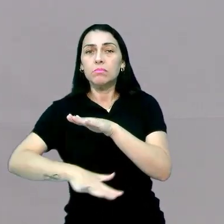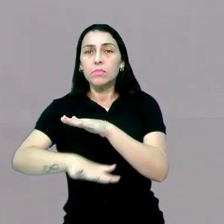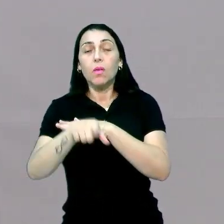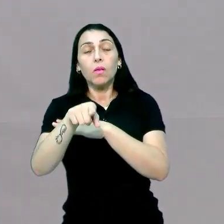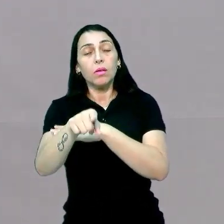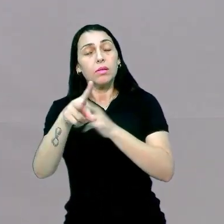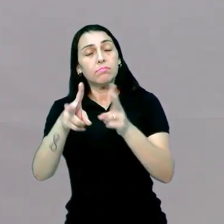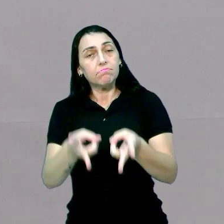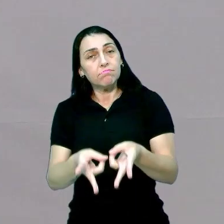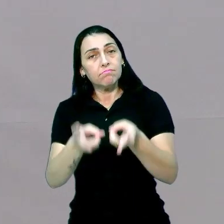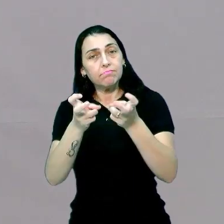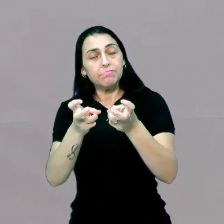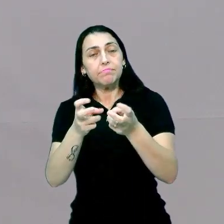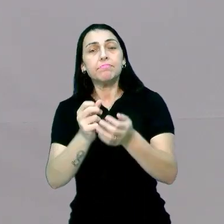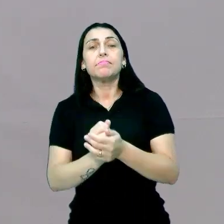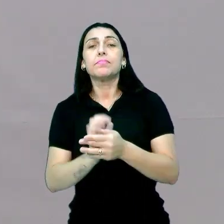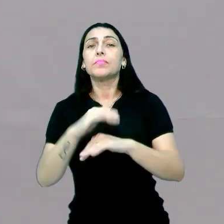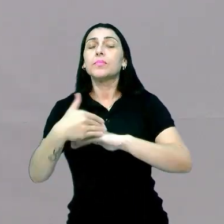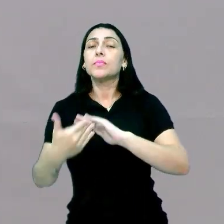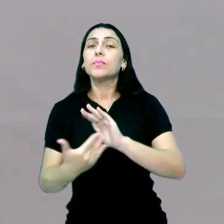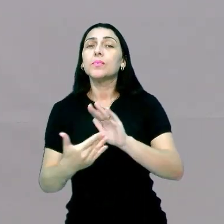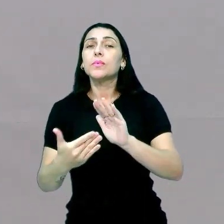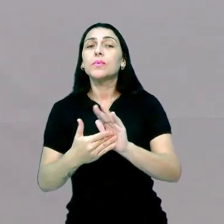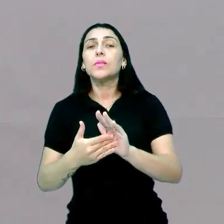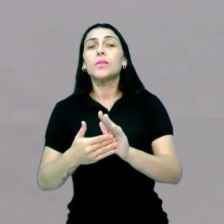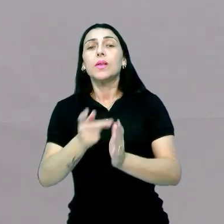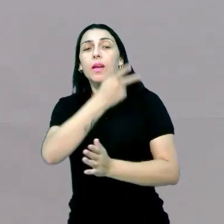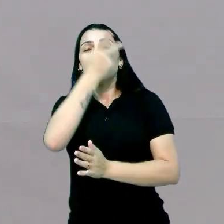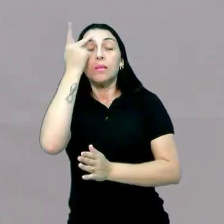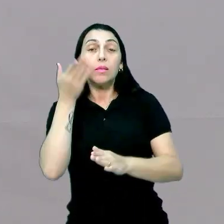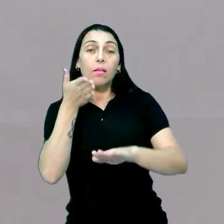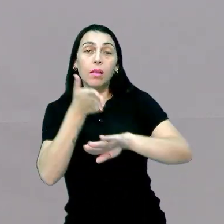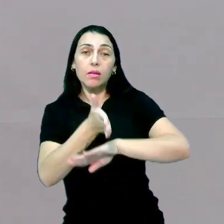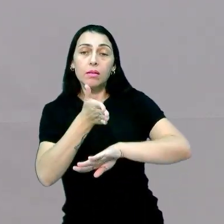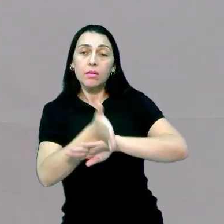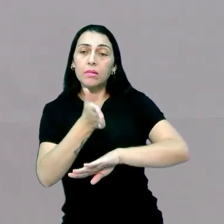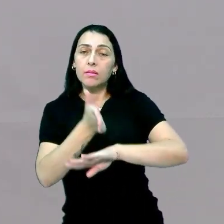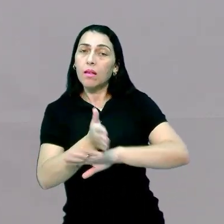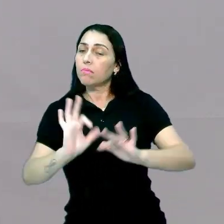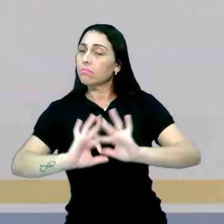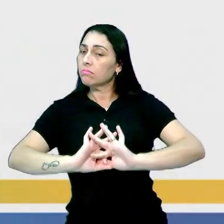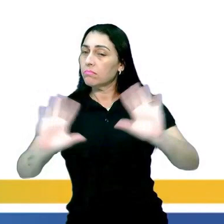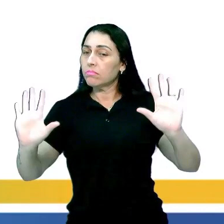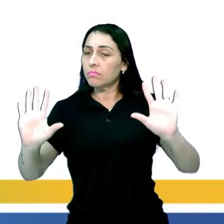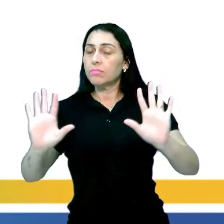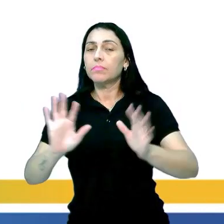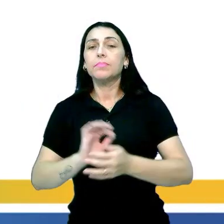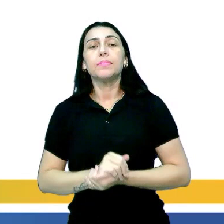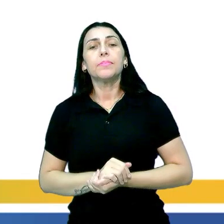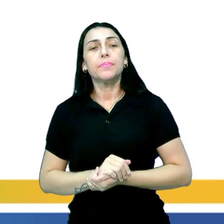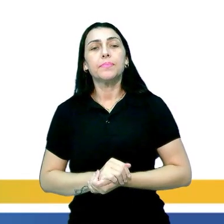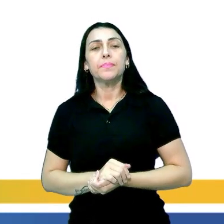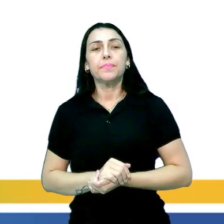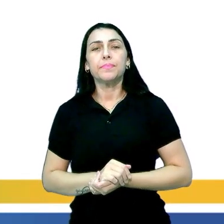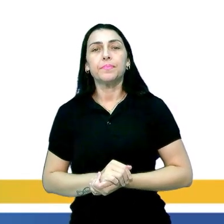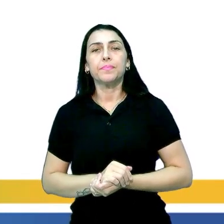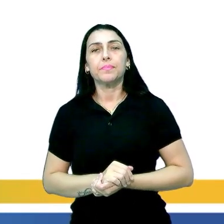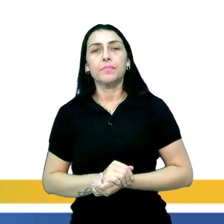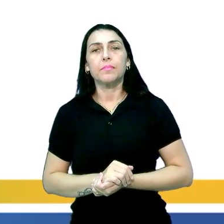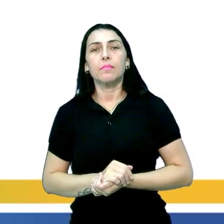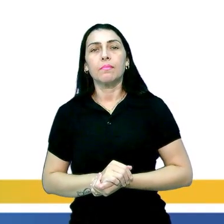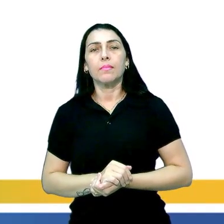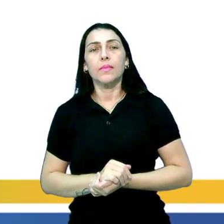então, você vê que todos os tipos de pessoas acessam, não somente a massa, ok? Então,